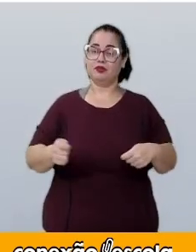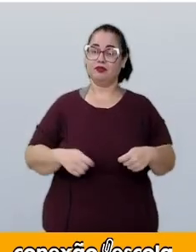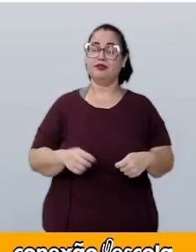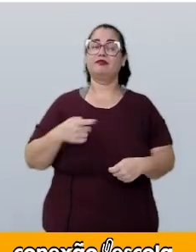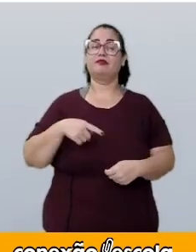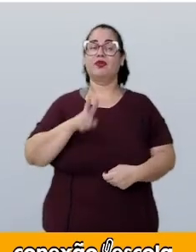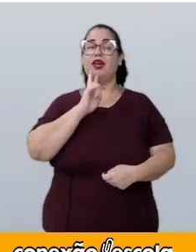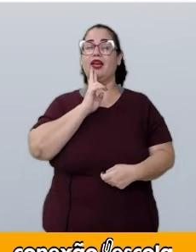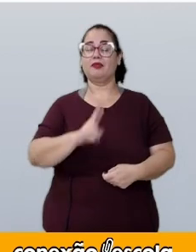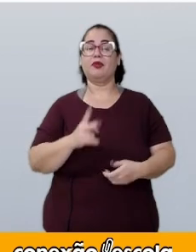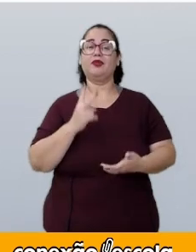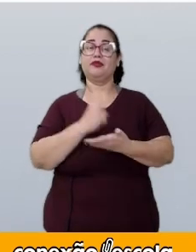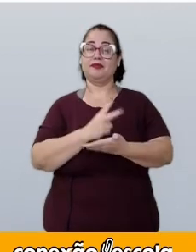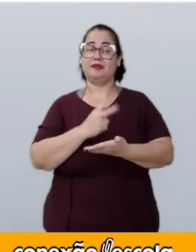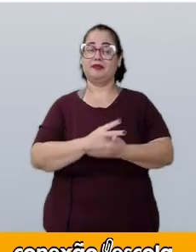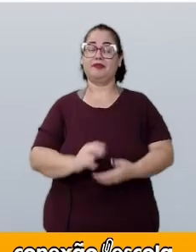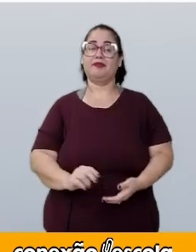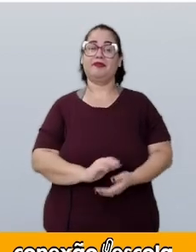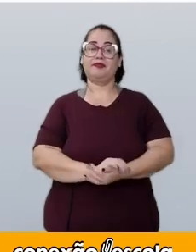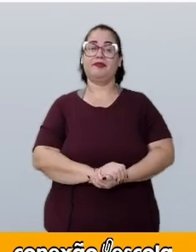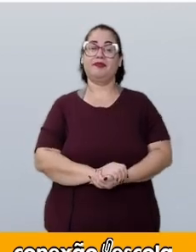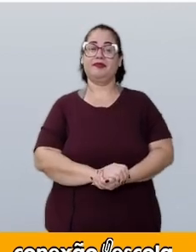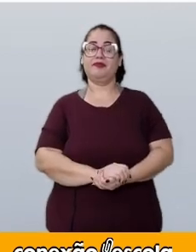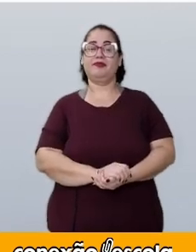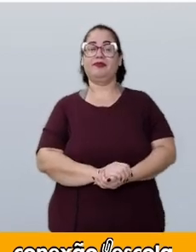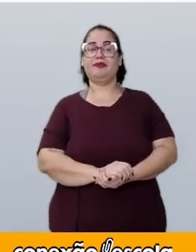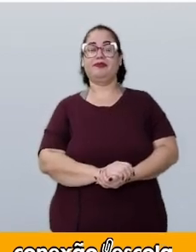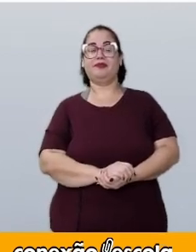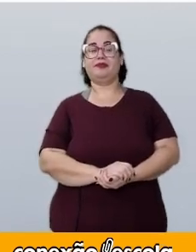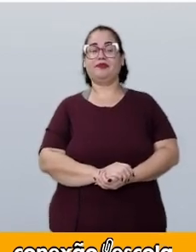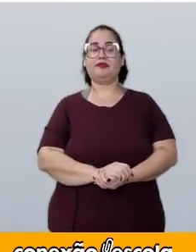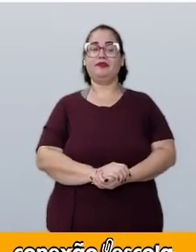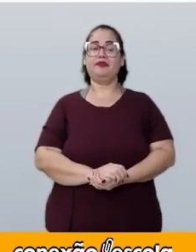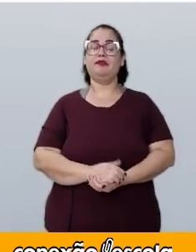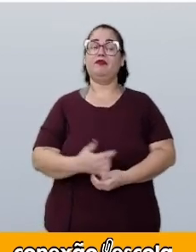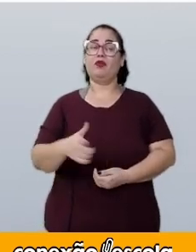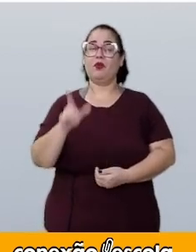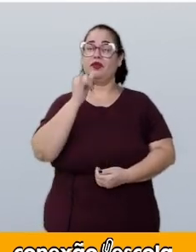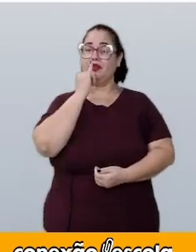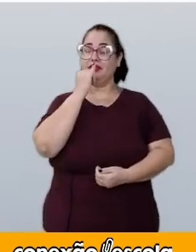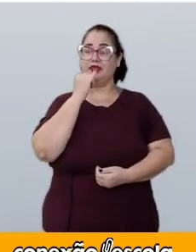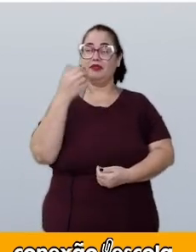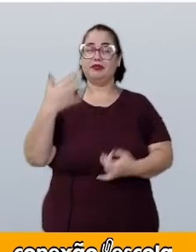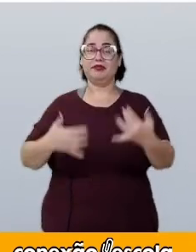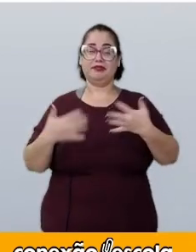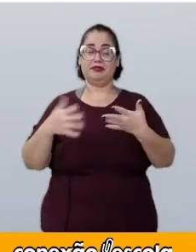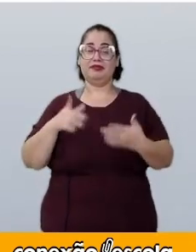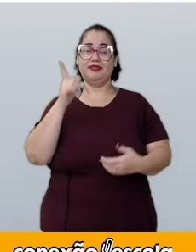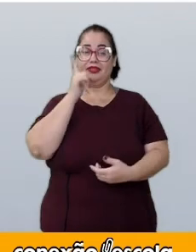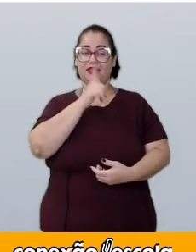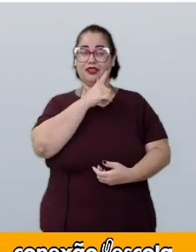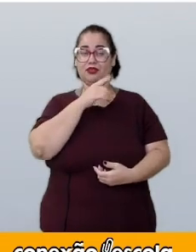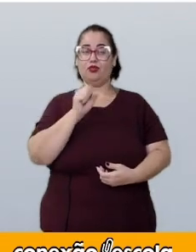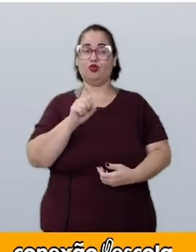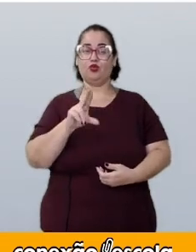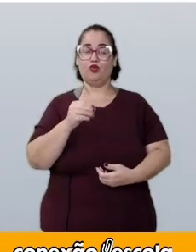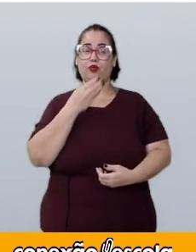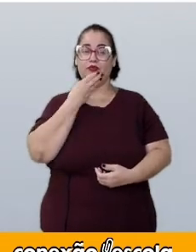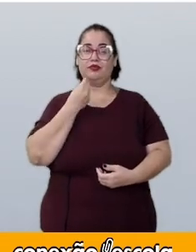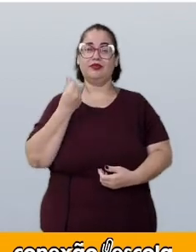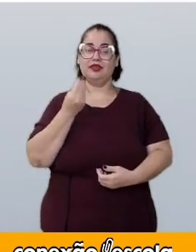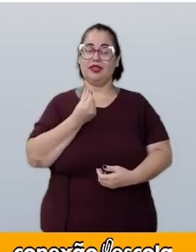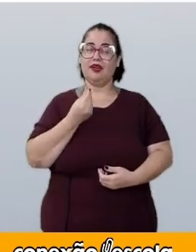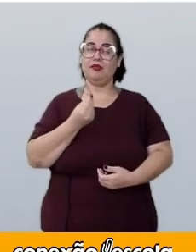mesma resposta. No outro exemplo abordado anteriormente, dos três sabores